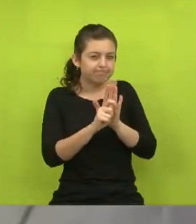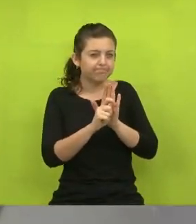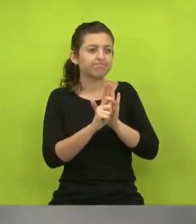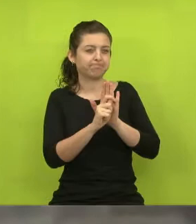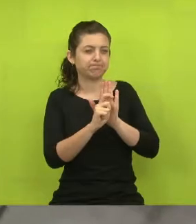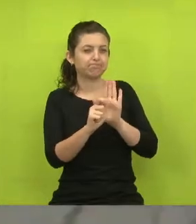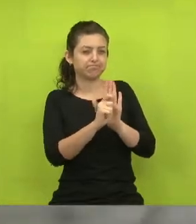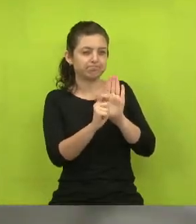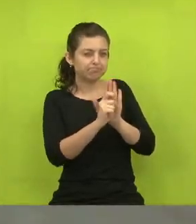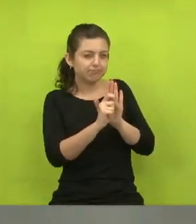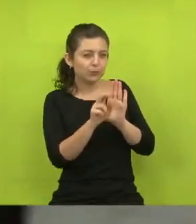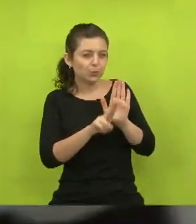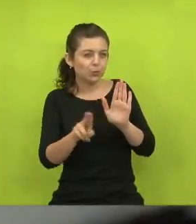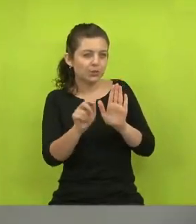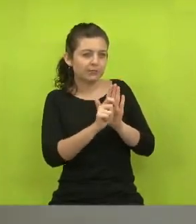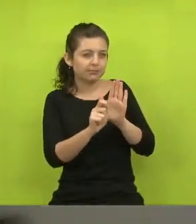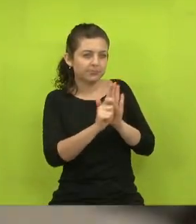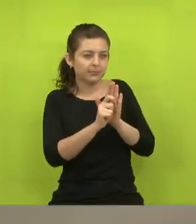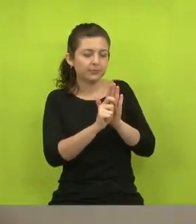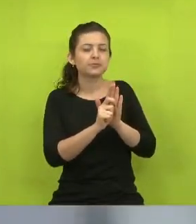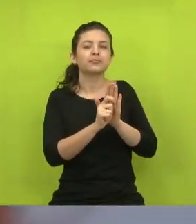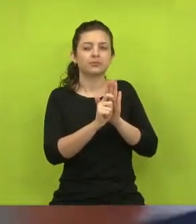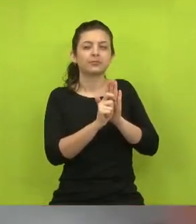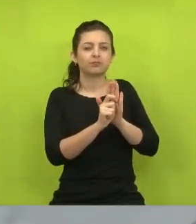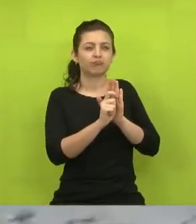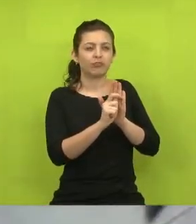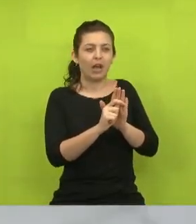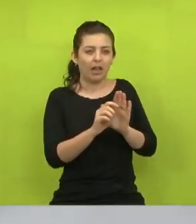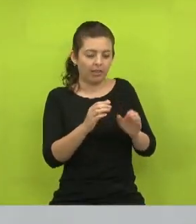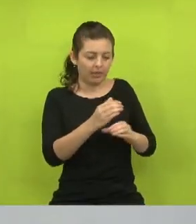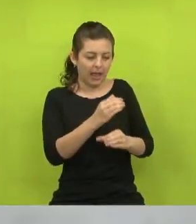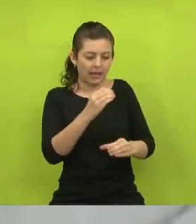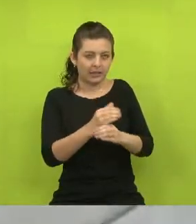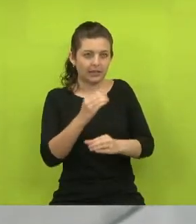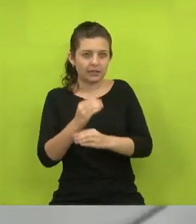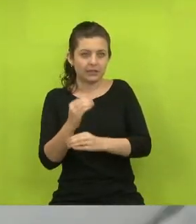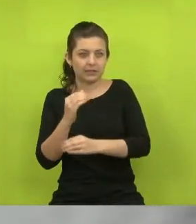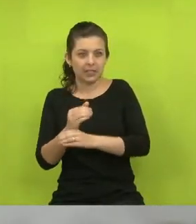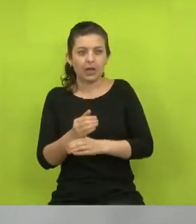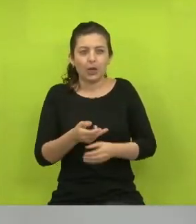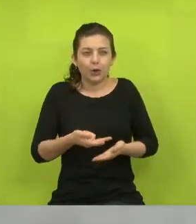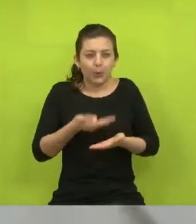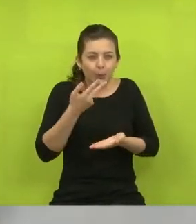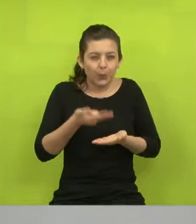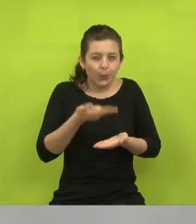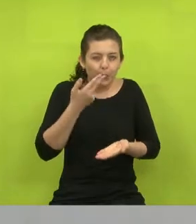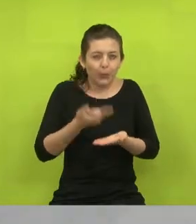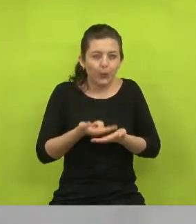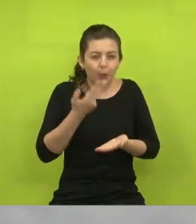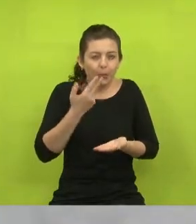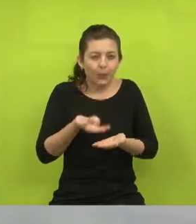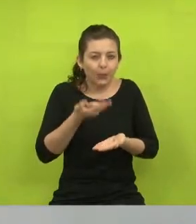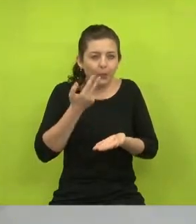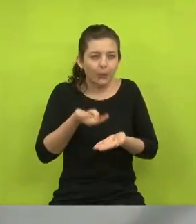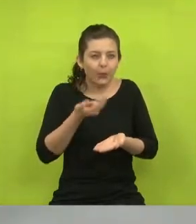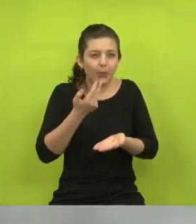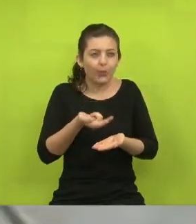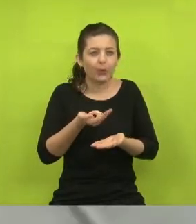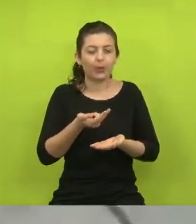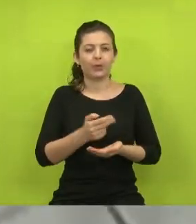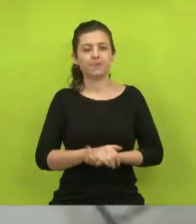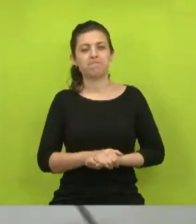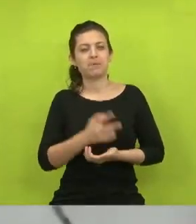usa droga. Aqui, para vocês terem uma ideia, são as latinhas aqui, que eles fumam um crack. Entendeu?